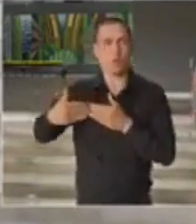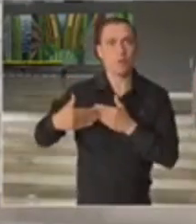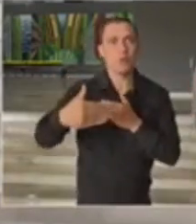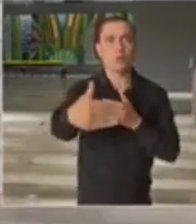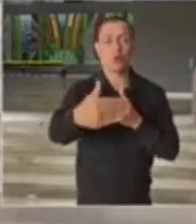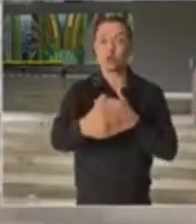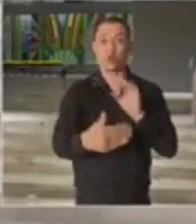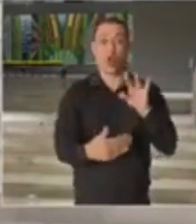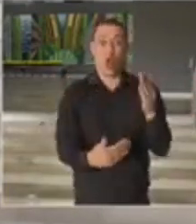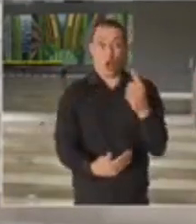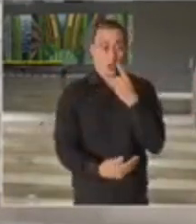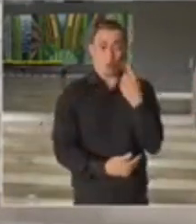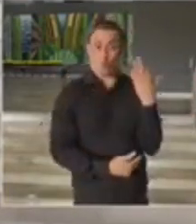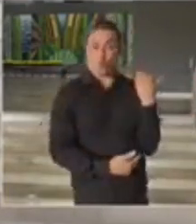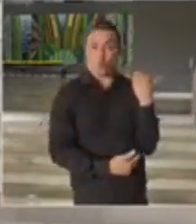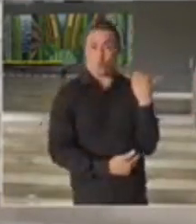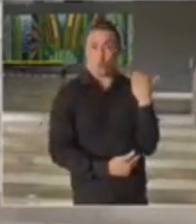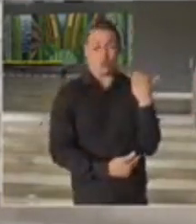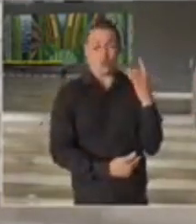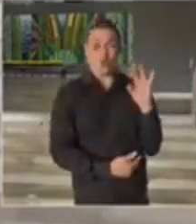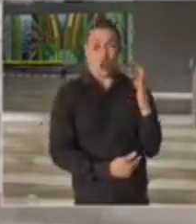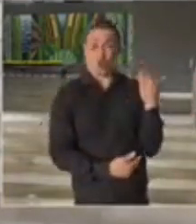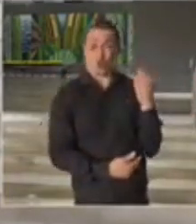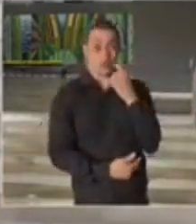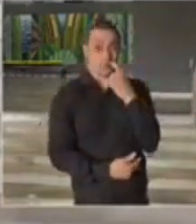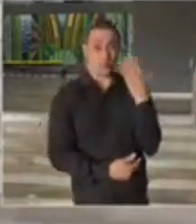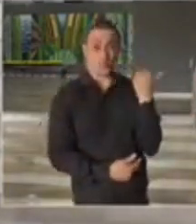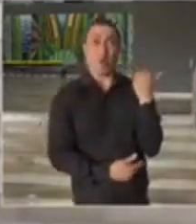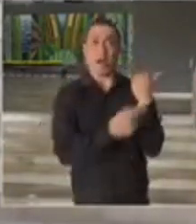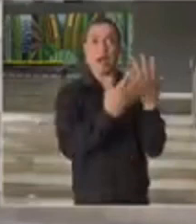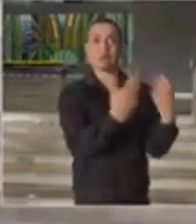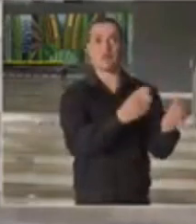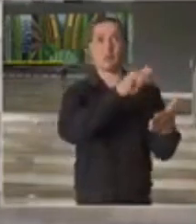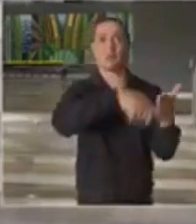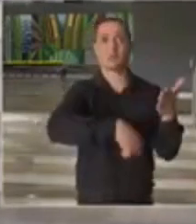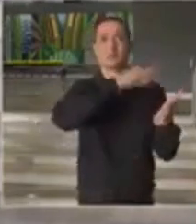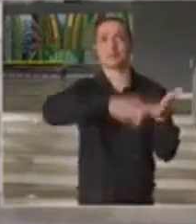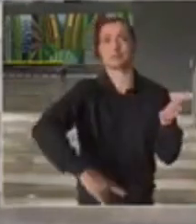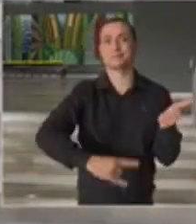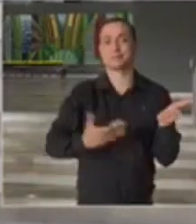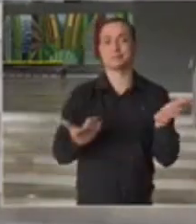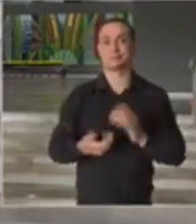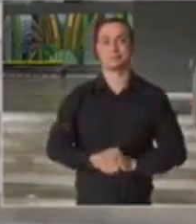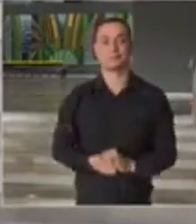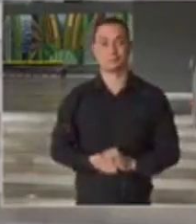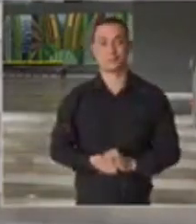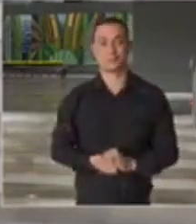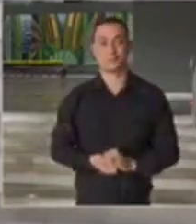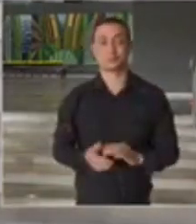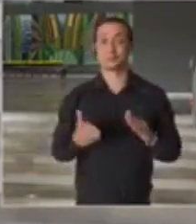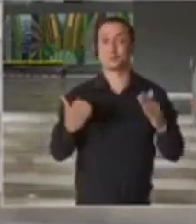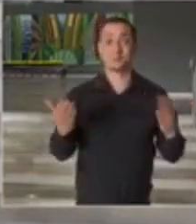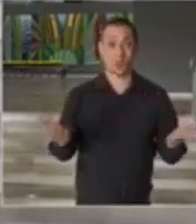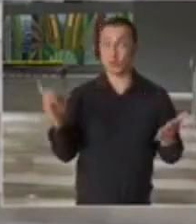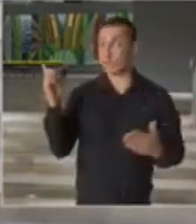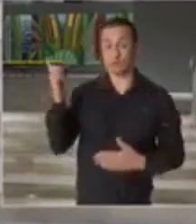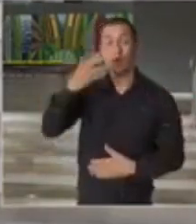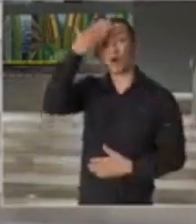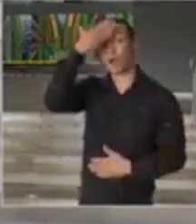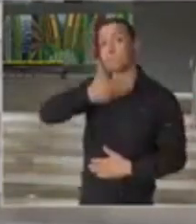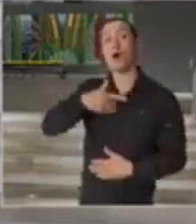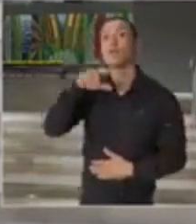agora, apenas agora, foi concretizado o contrato. Então isso demonstra, eu acho que